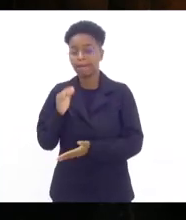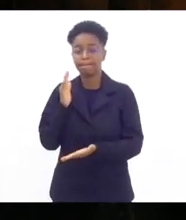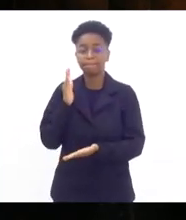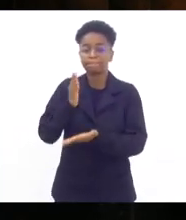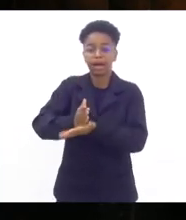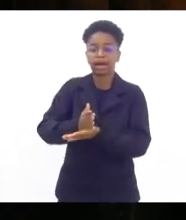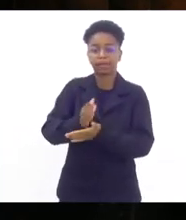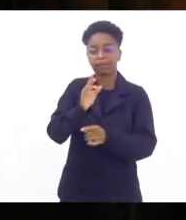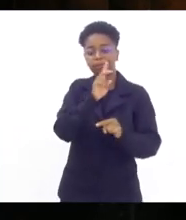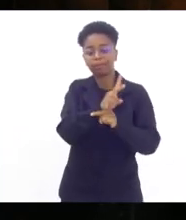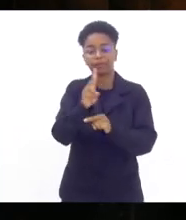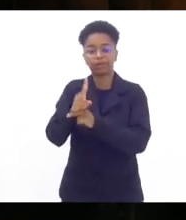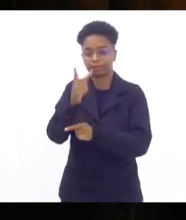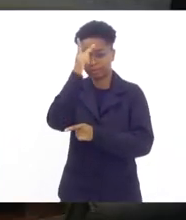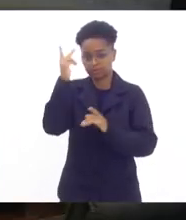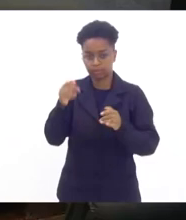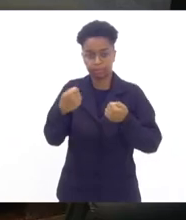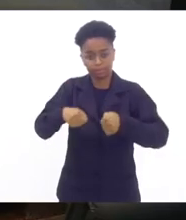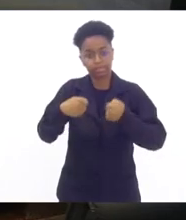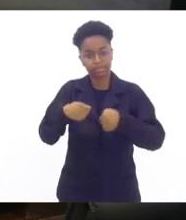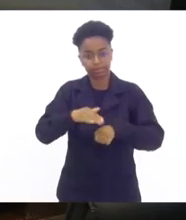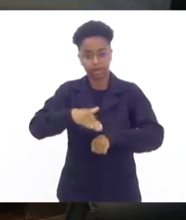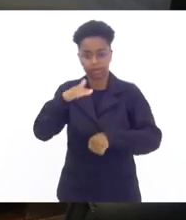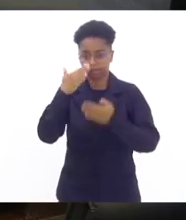necessitados muito obrigado senhor presidente